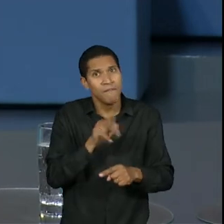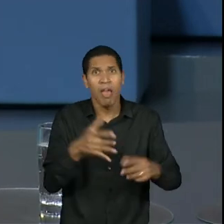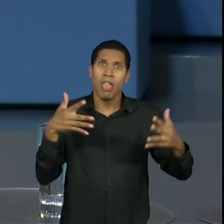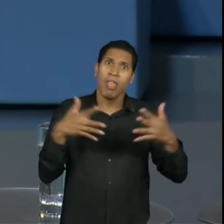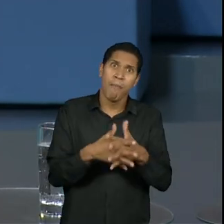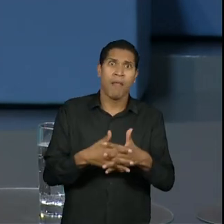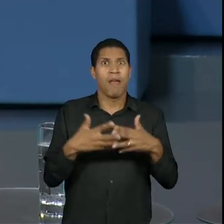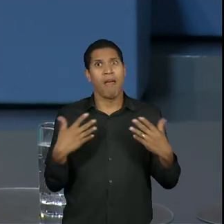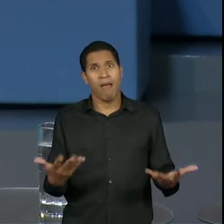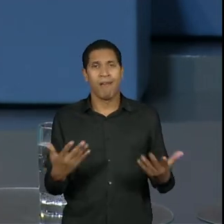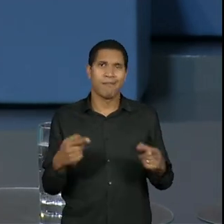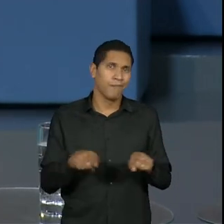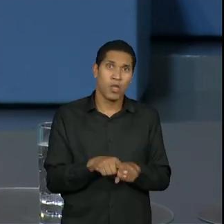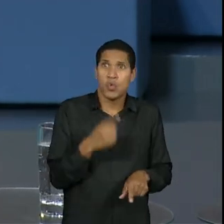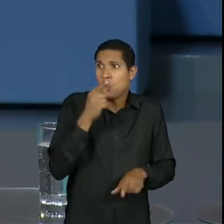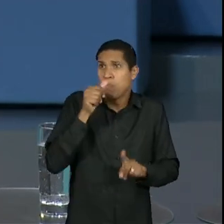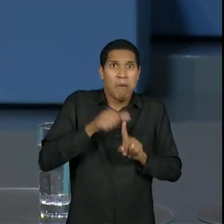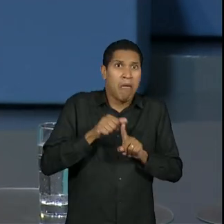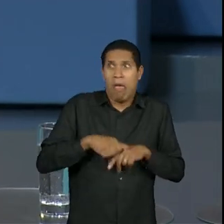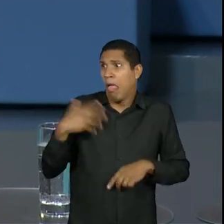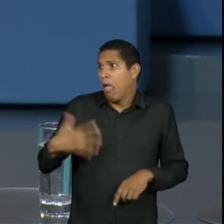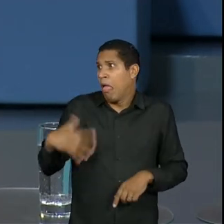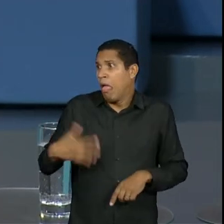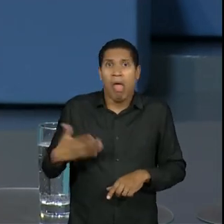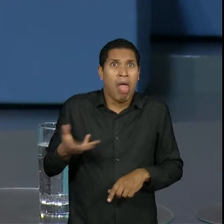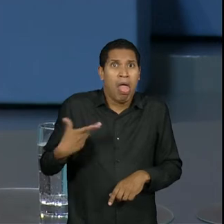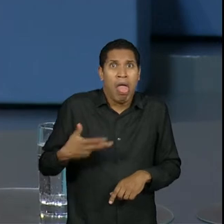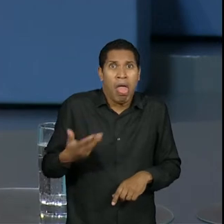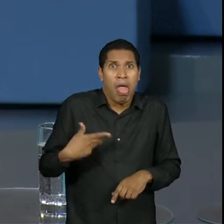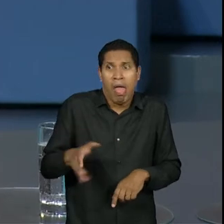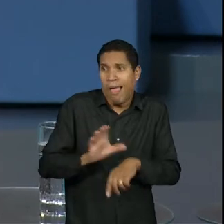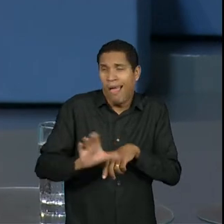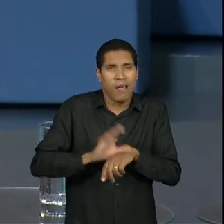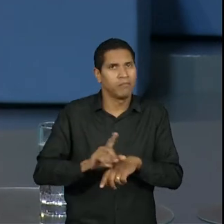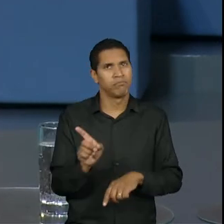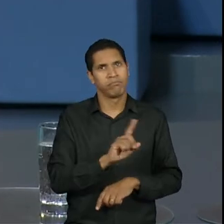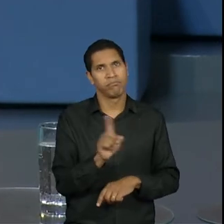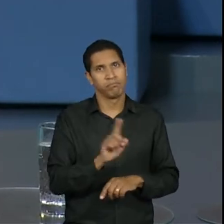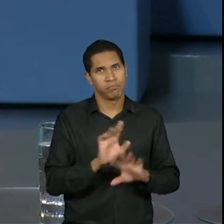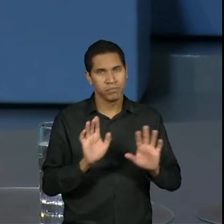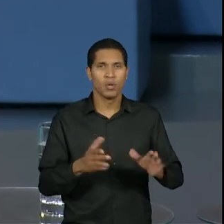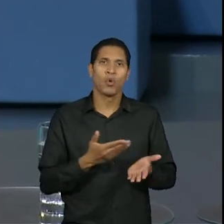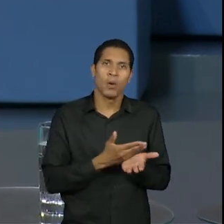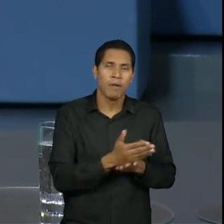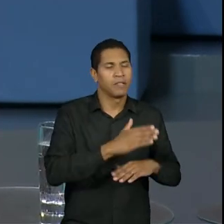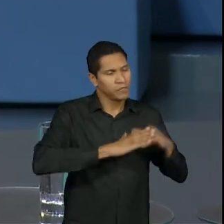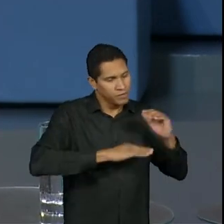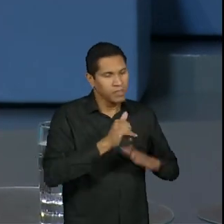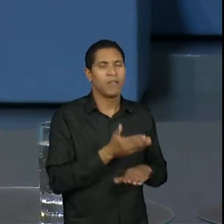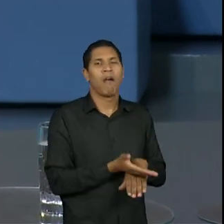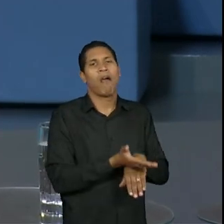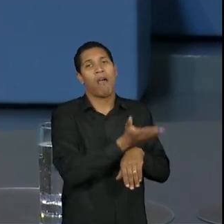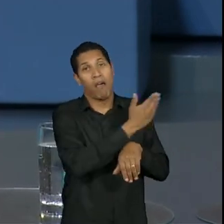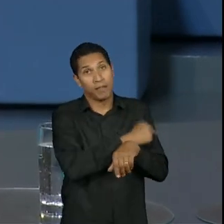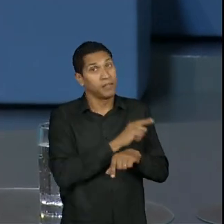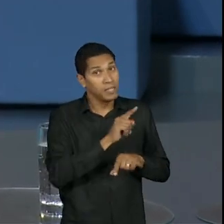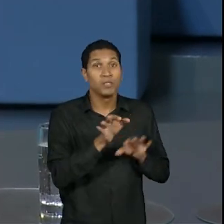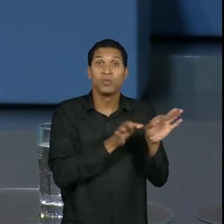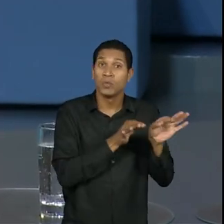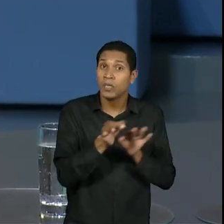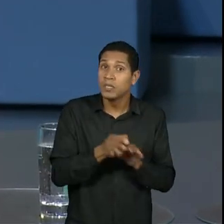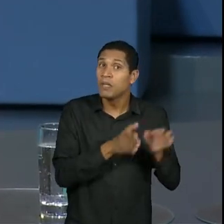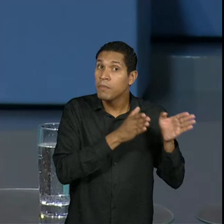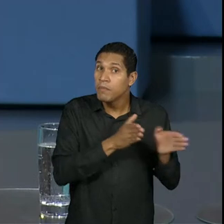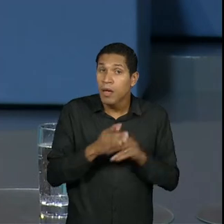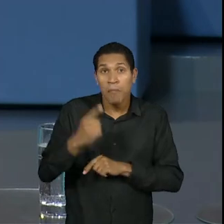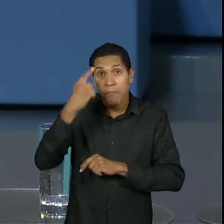você vai conseguir fazer 200 horas de atividade. Não deixe para a última hora, comece a fazer as atividades, mas pense muito bem antes de